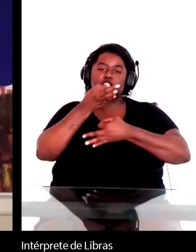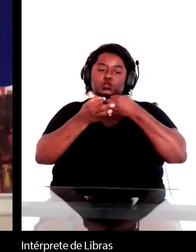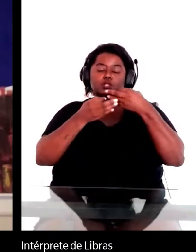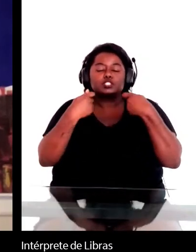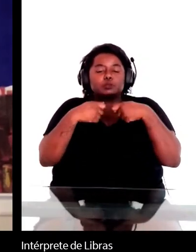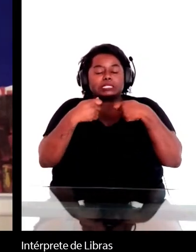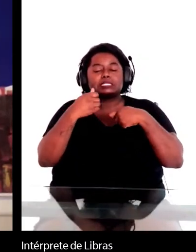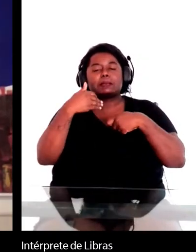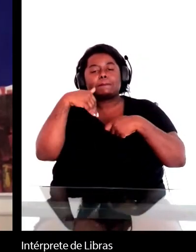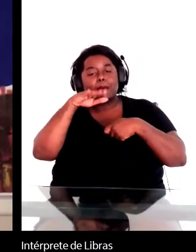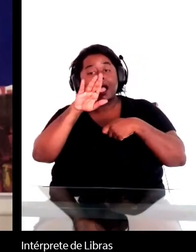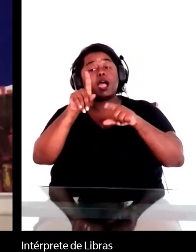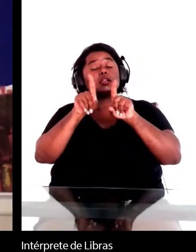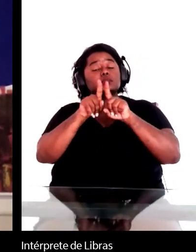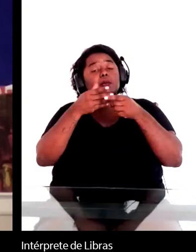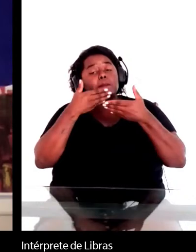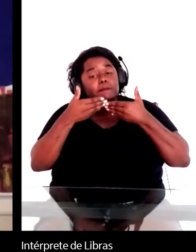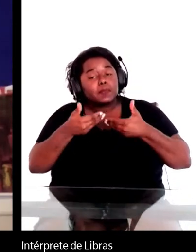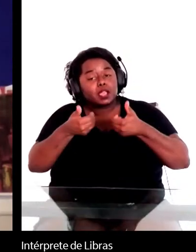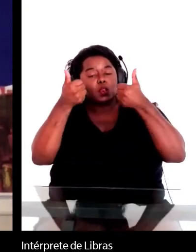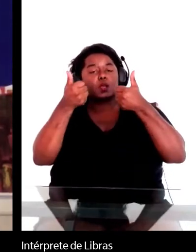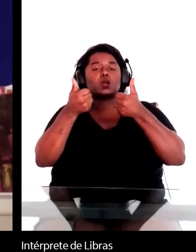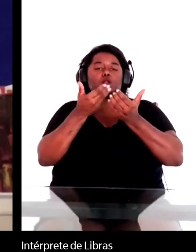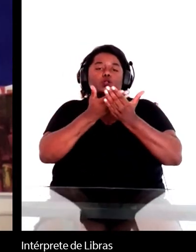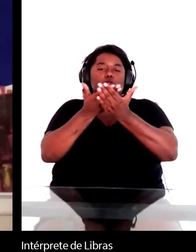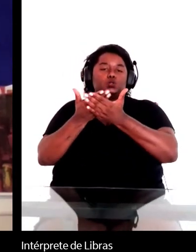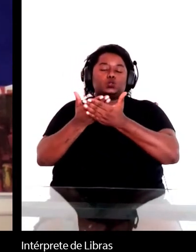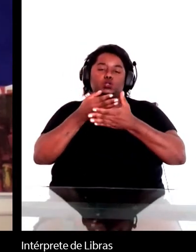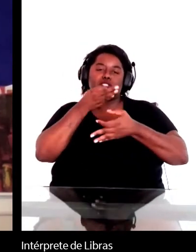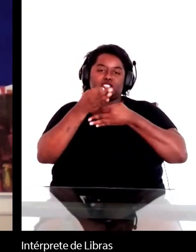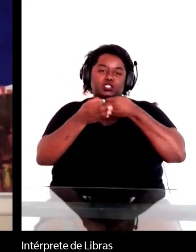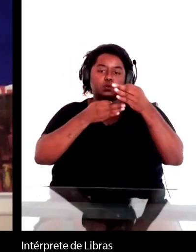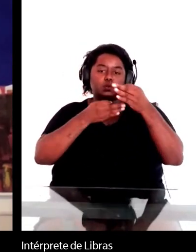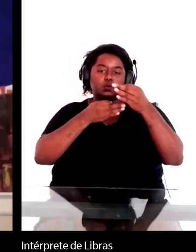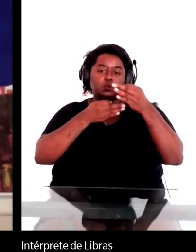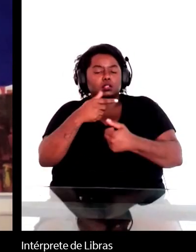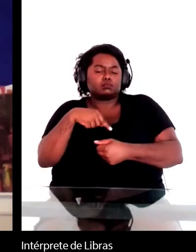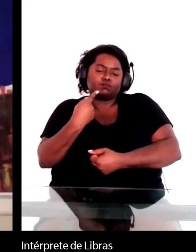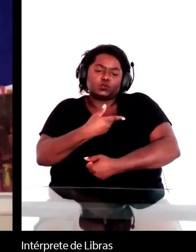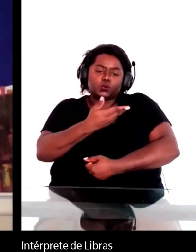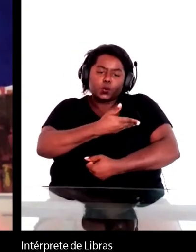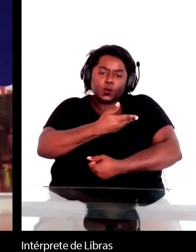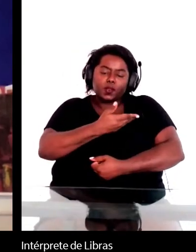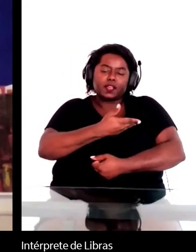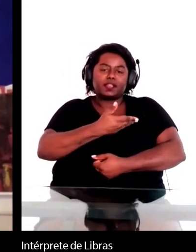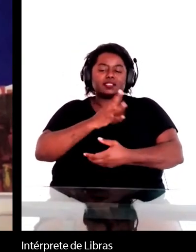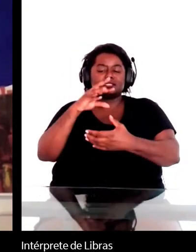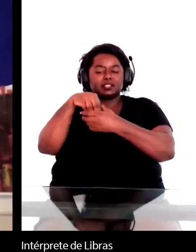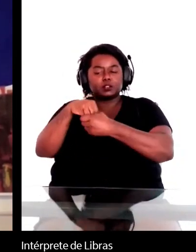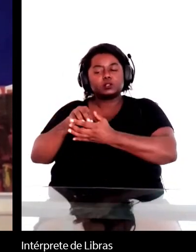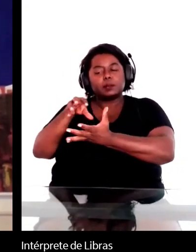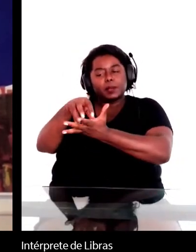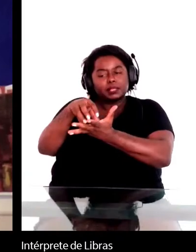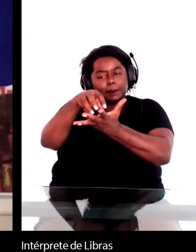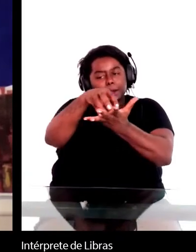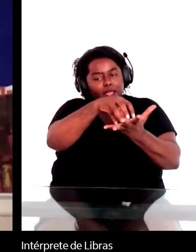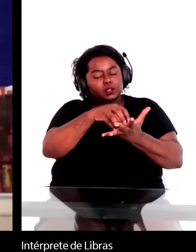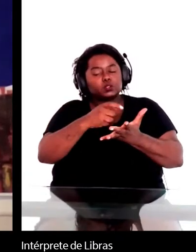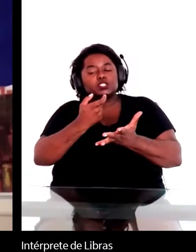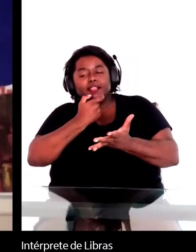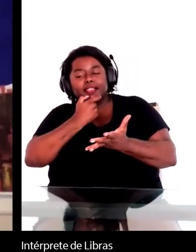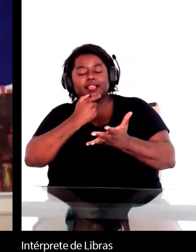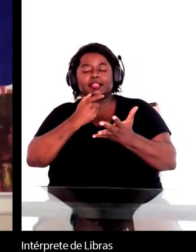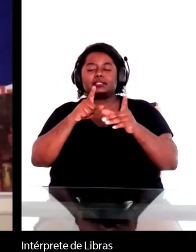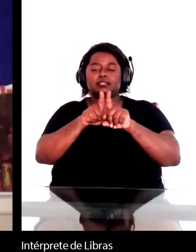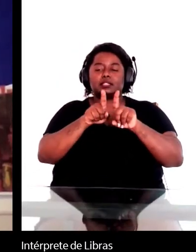críticos, porque os nossos colegas nesses departamentos de inglês e comparada querem saber o que deveriam ler.